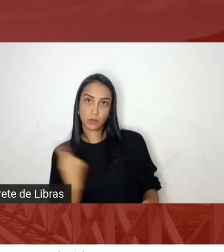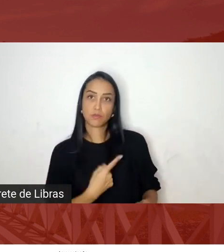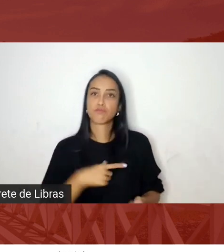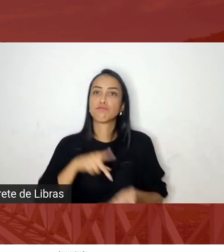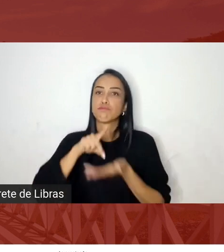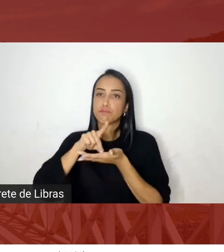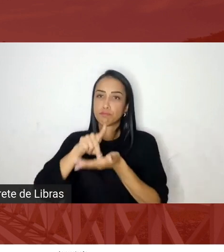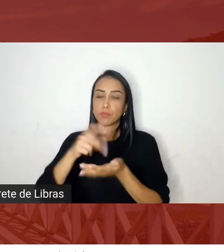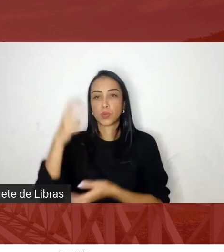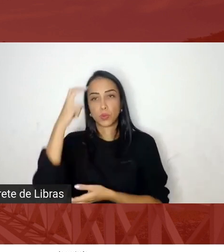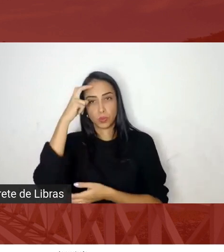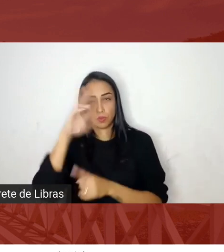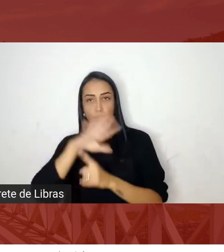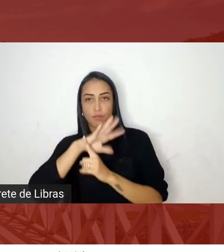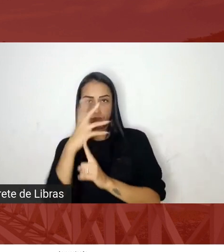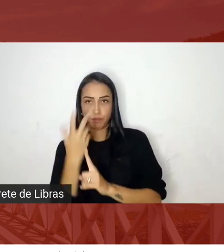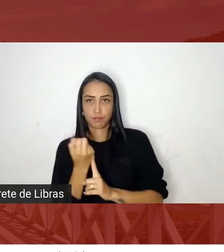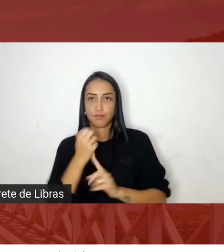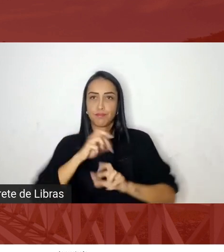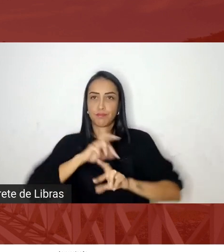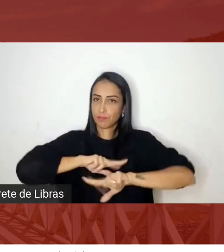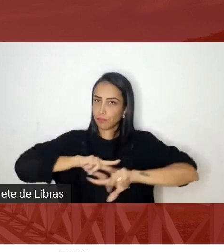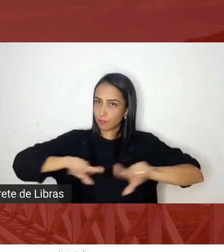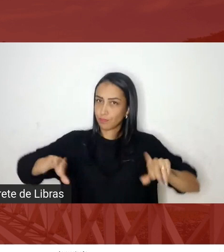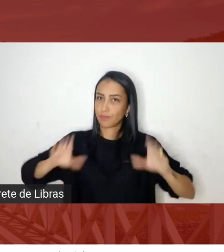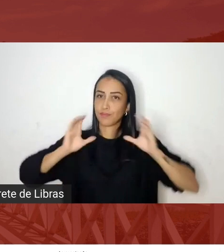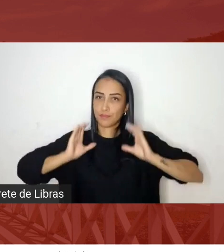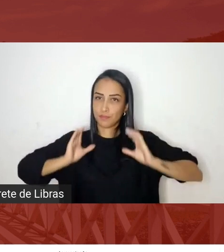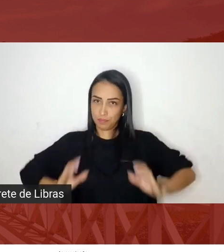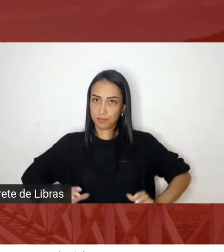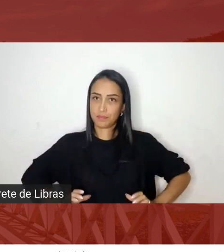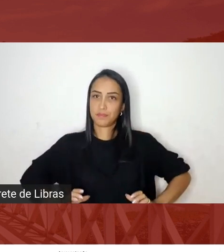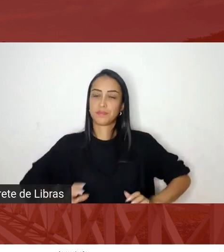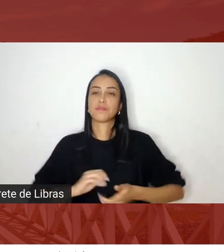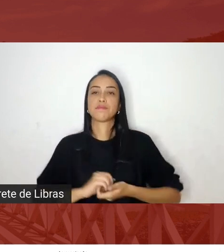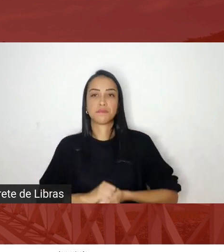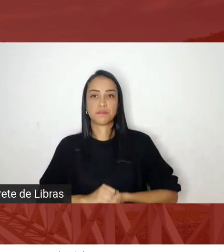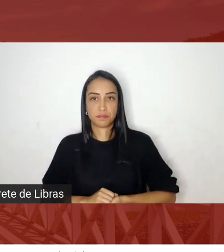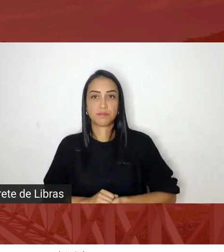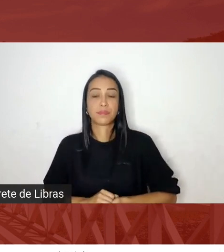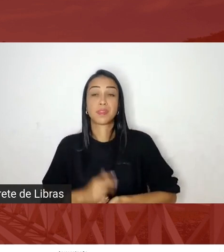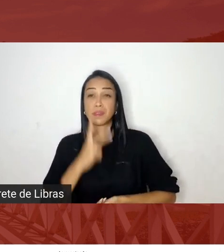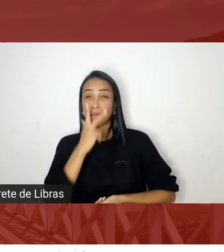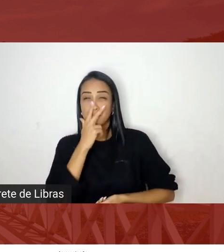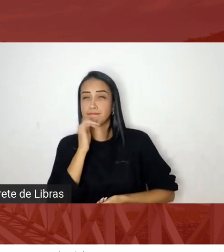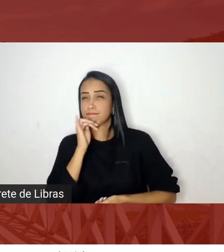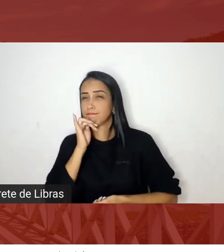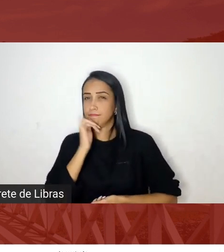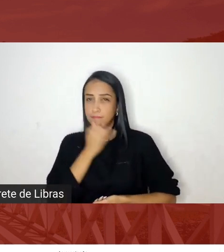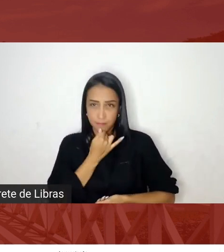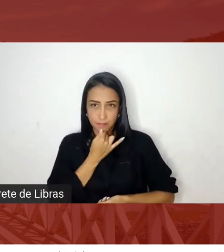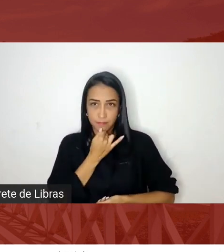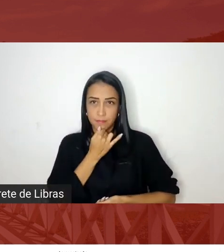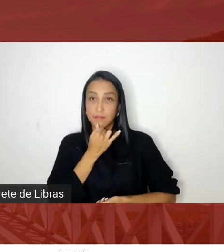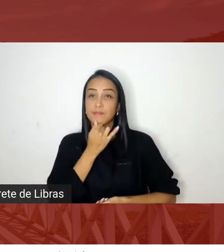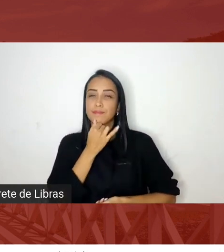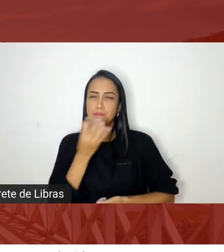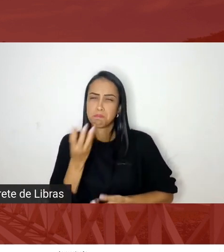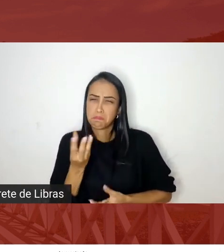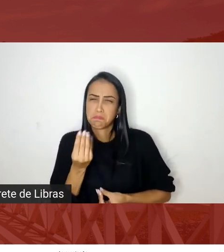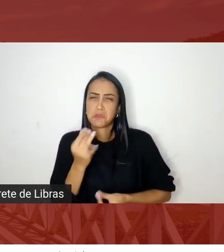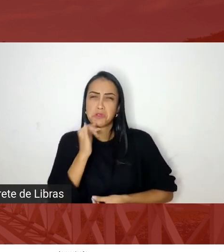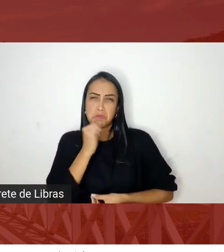a diversidade e a cidadania é deprimente é lamentável